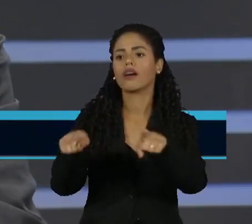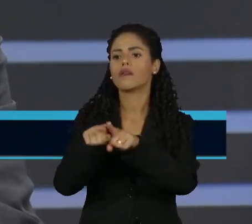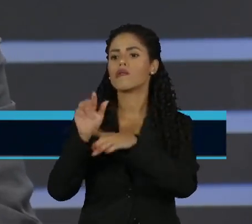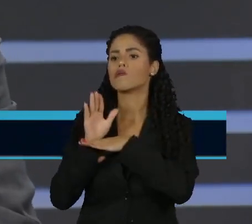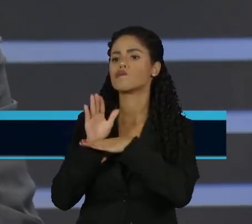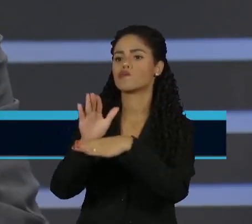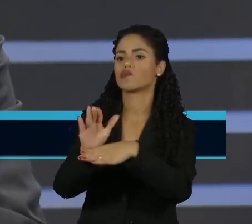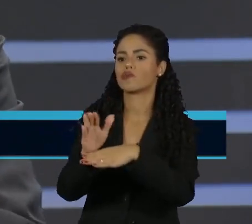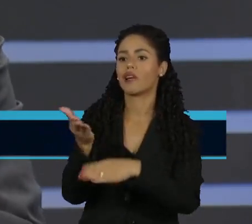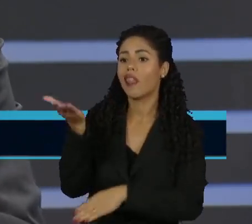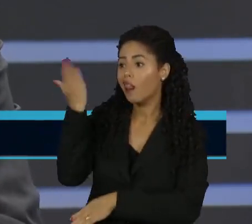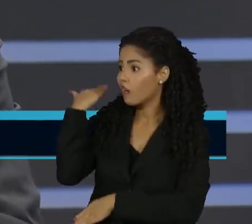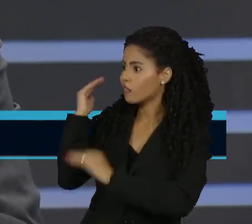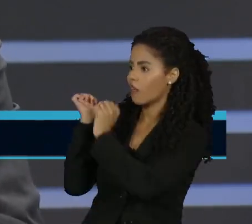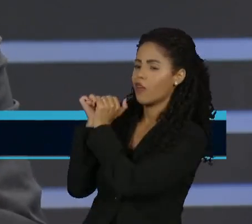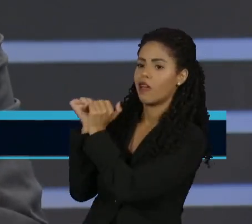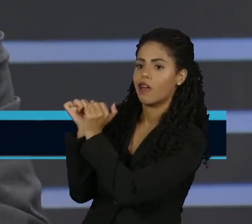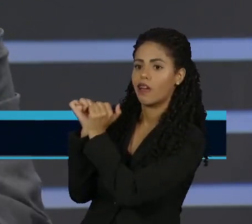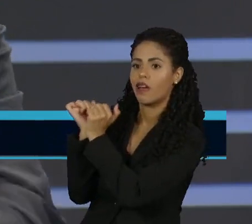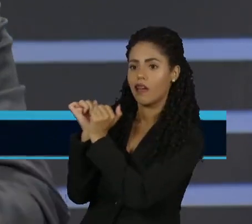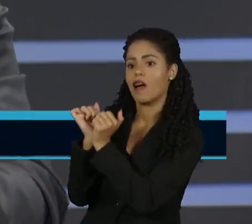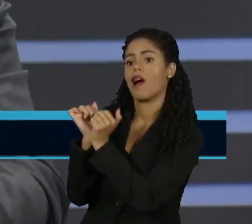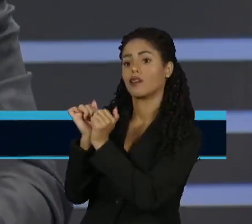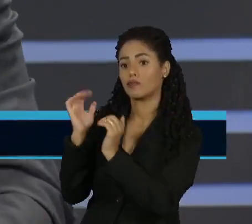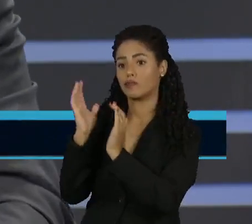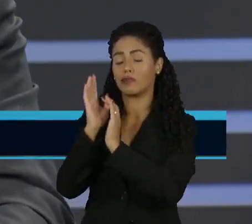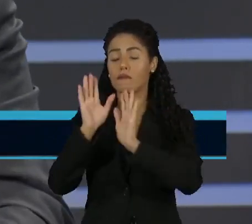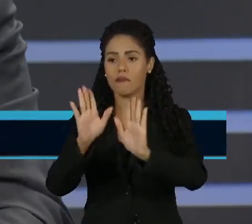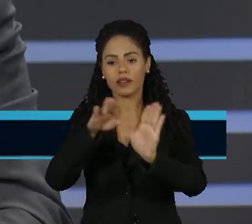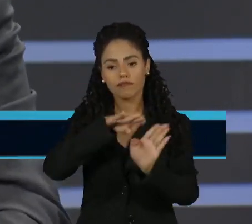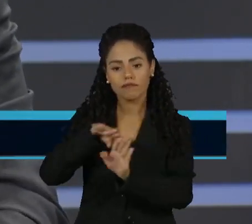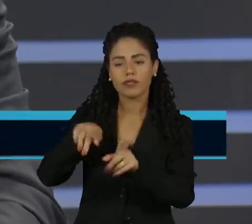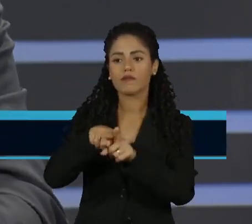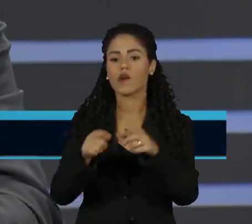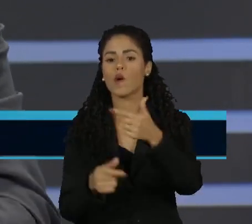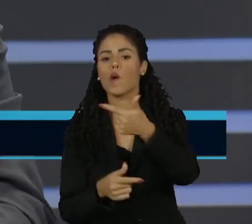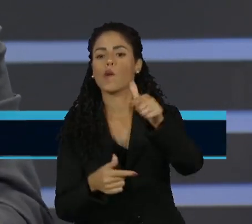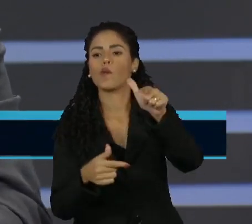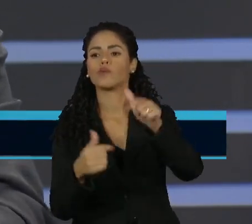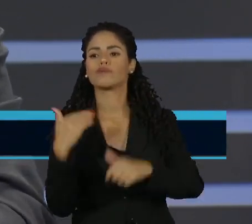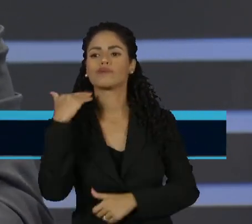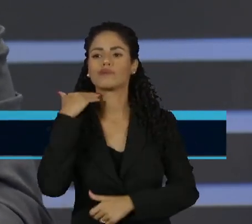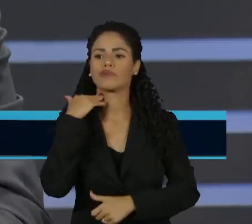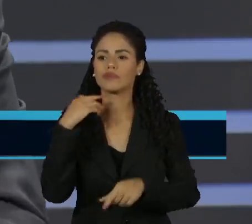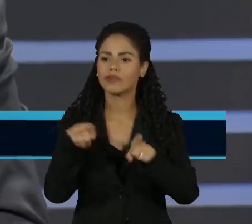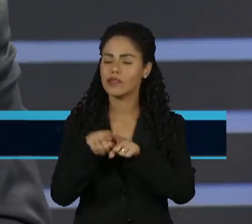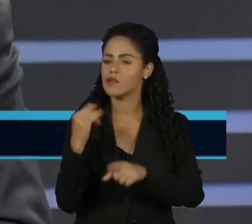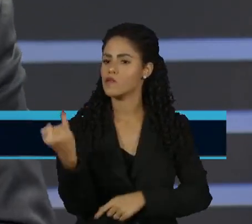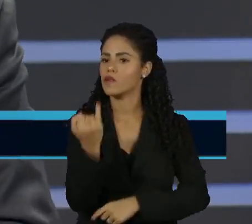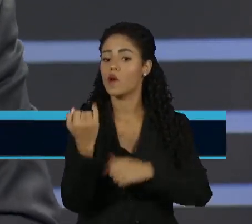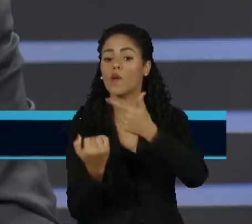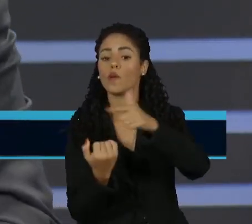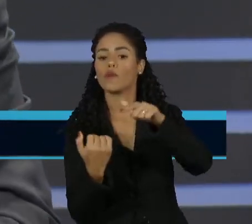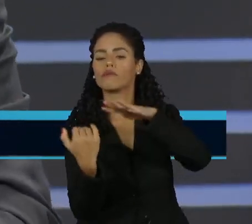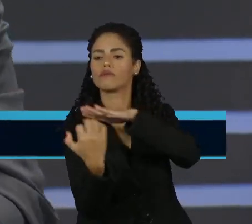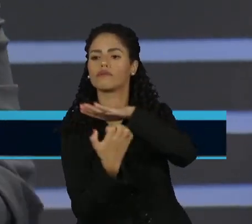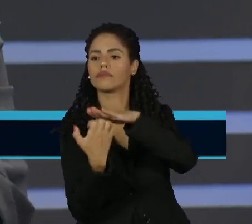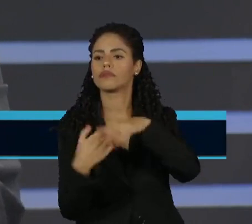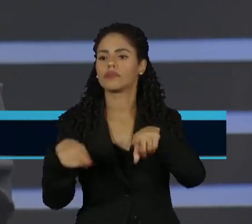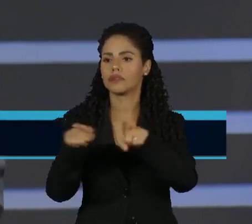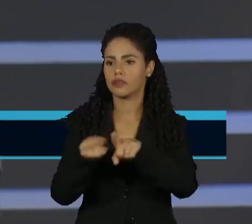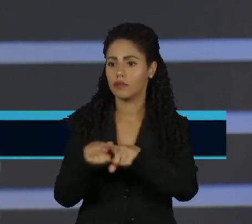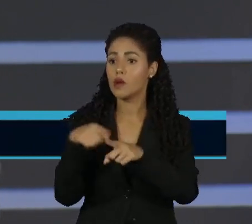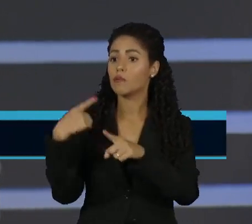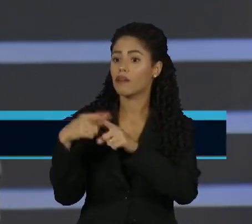a escravidão colonial e imperial no Brasil, que não fique só no Banco do Brasil, que se também faça isso sobre outras empresas, que a